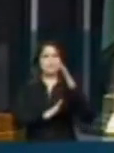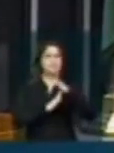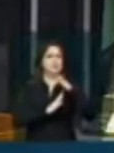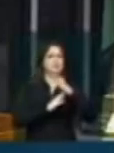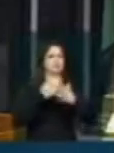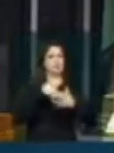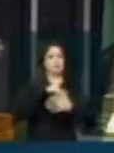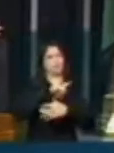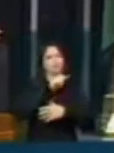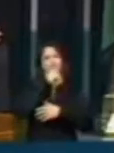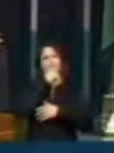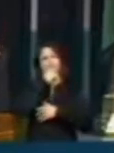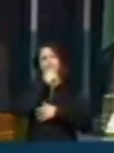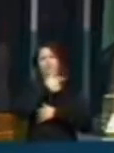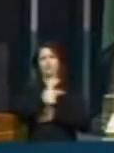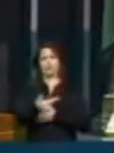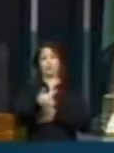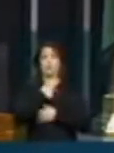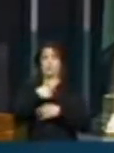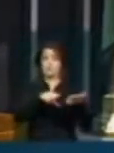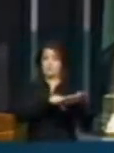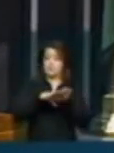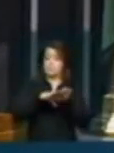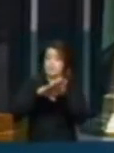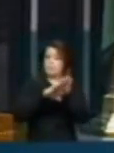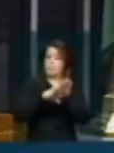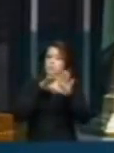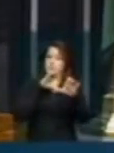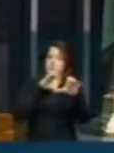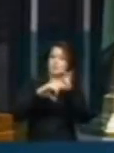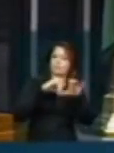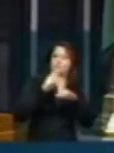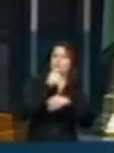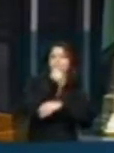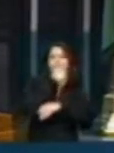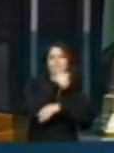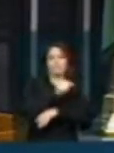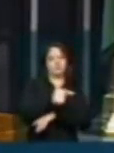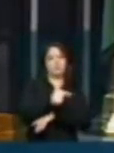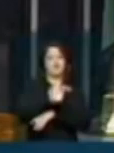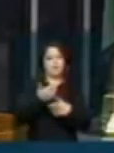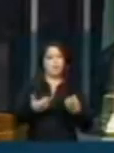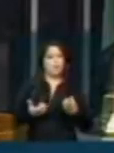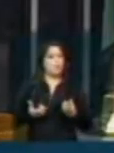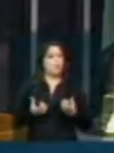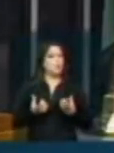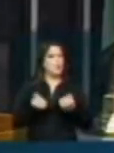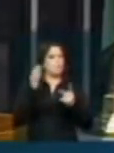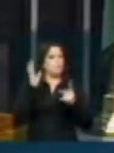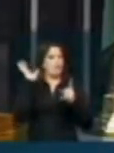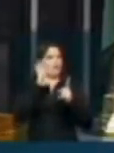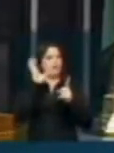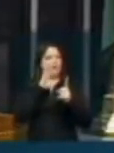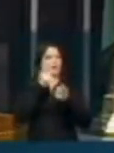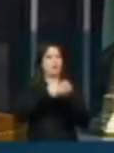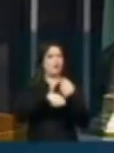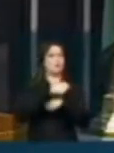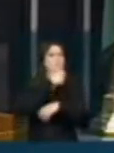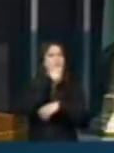uma democracia ampla da comunicação, poder econômico ainda tem grande influência nas eleições